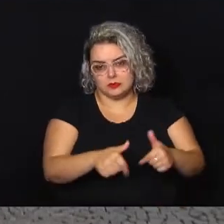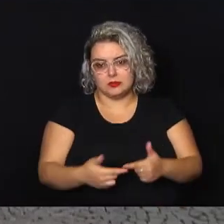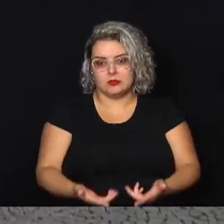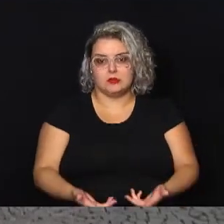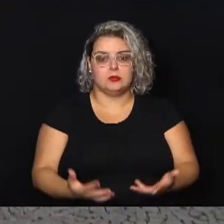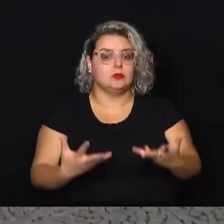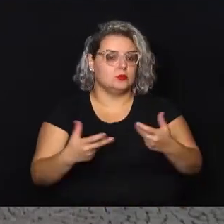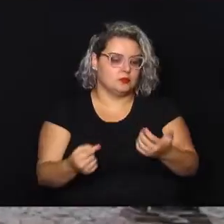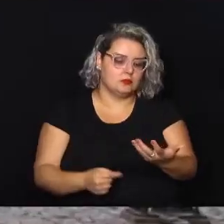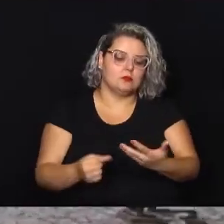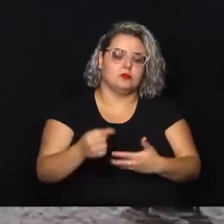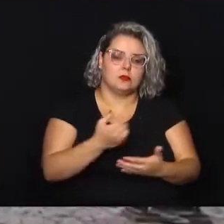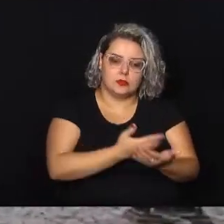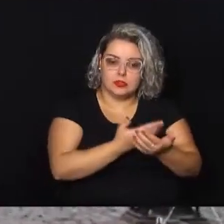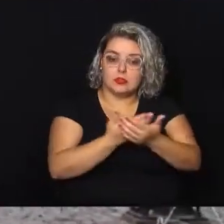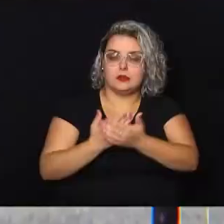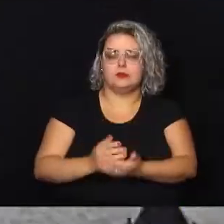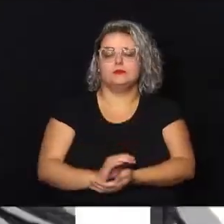questões precisam ser estudadas.